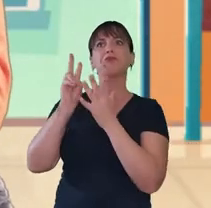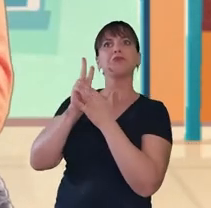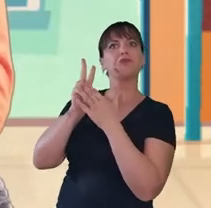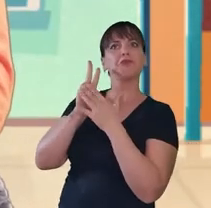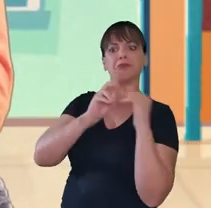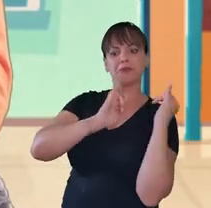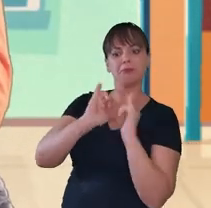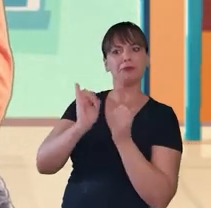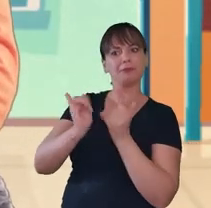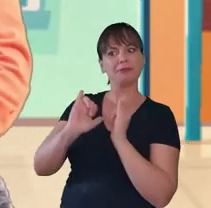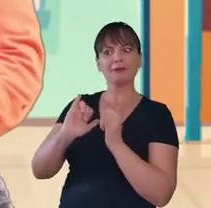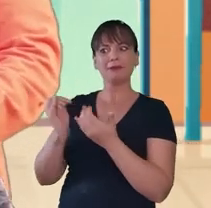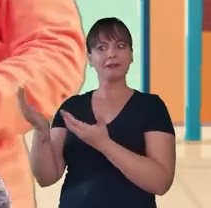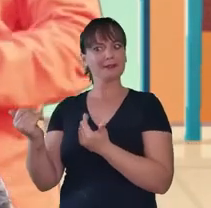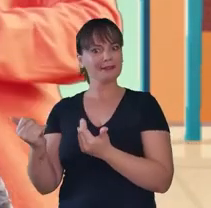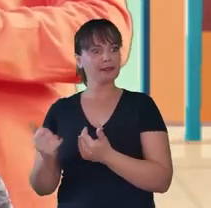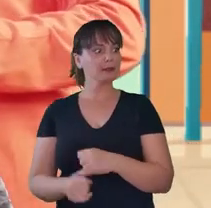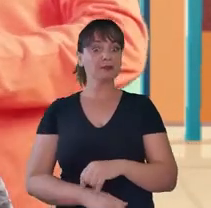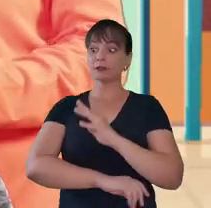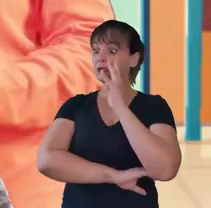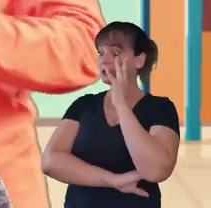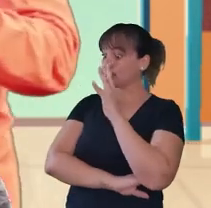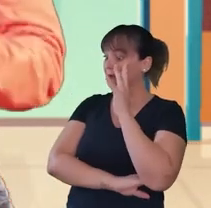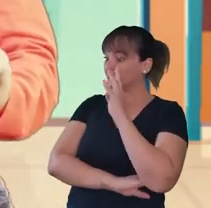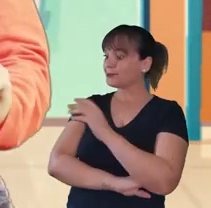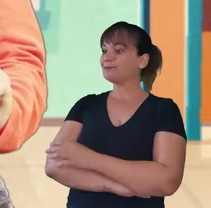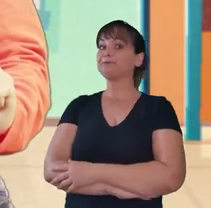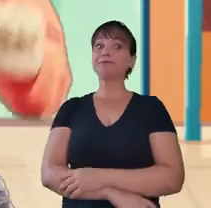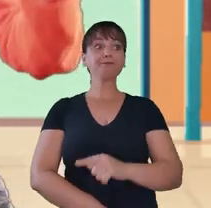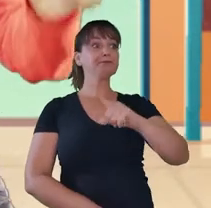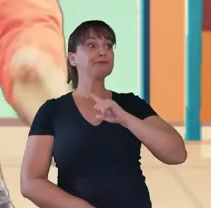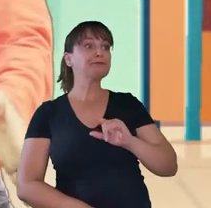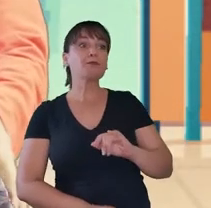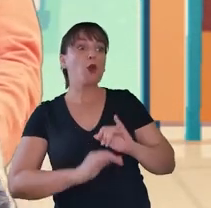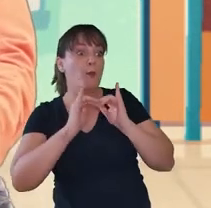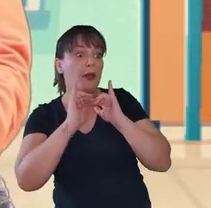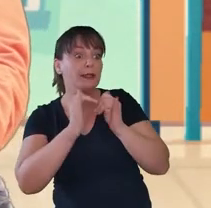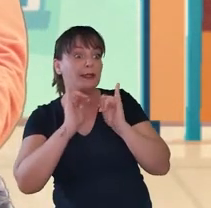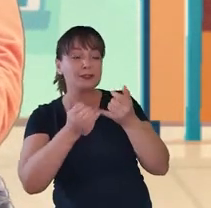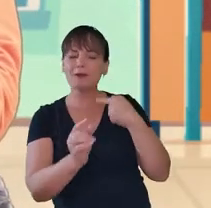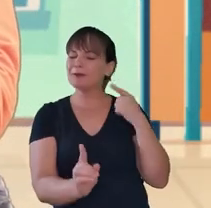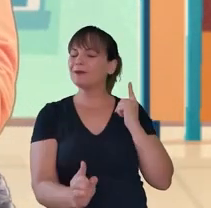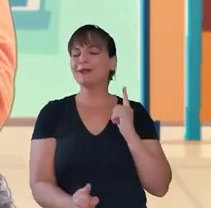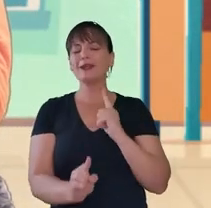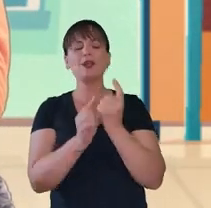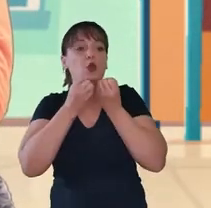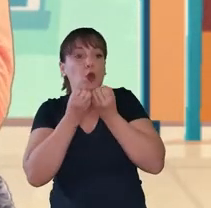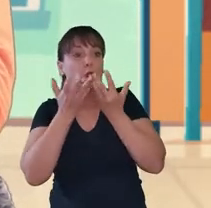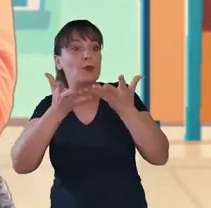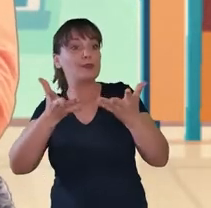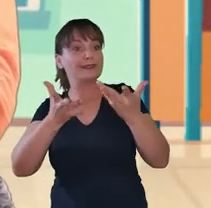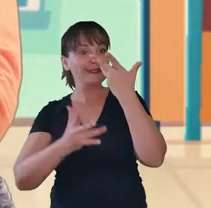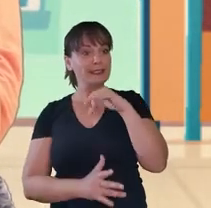jovens. Que legal. E olha, tem uma história tamoio que eu descobri para levar para as crianças. Quer